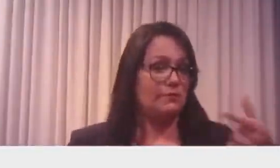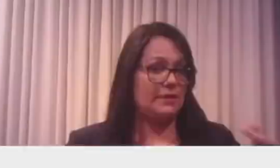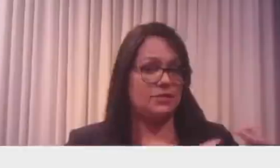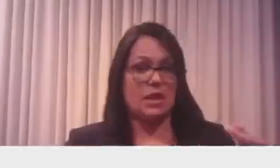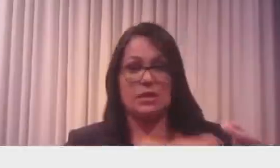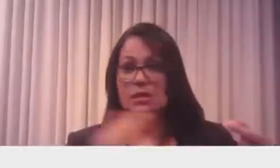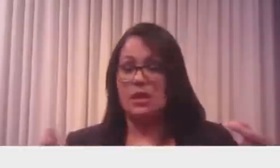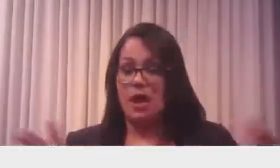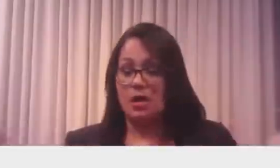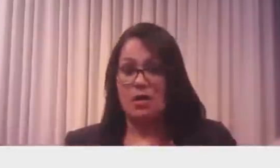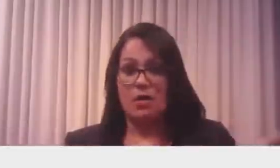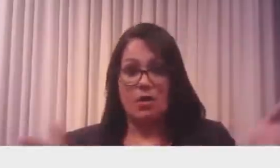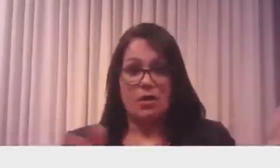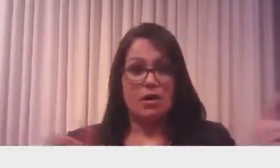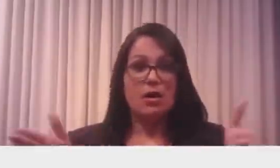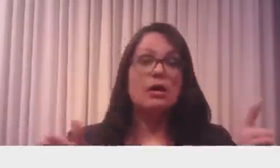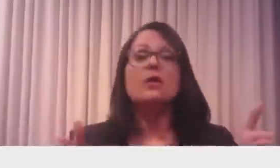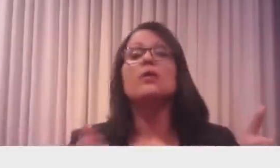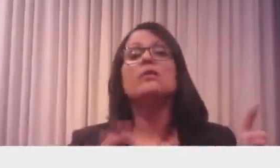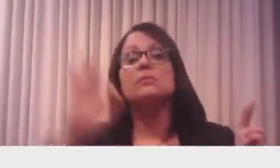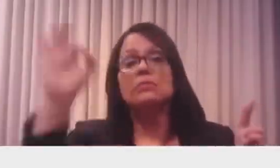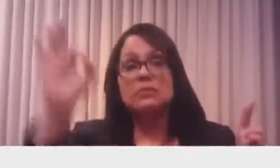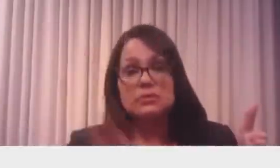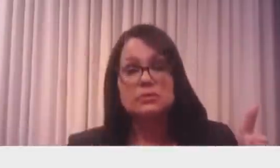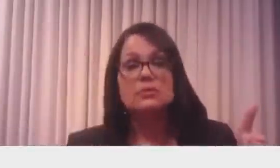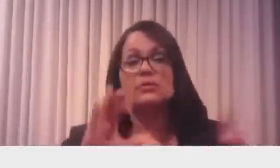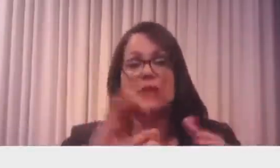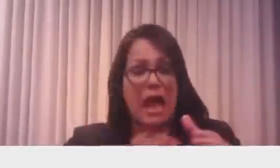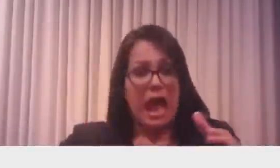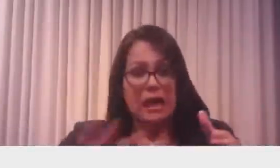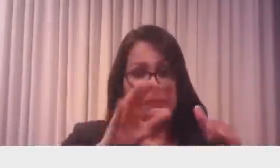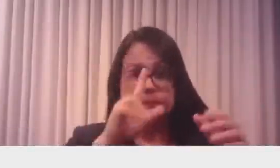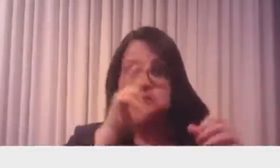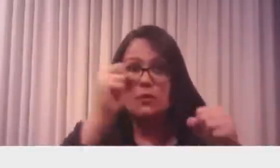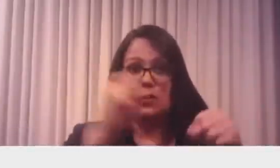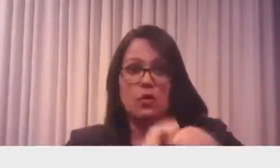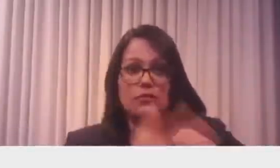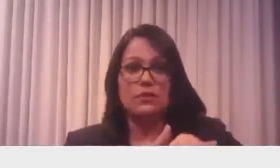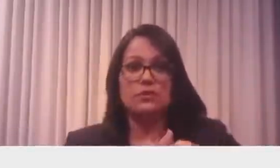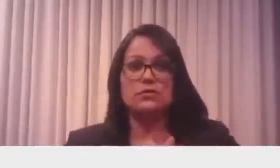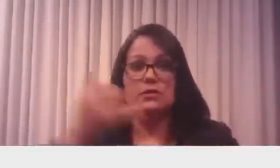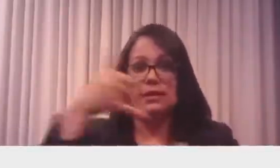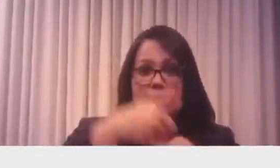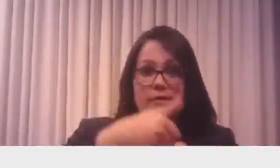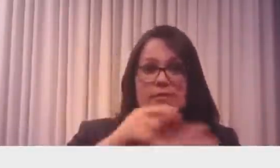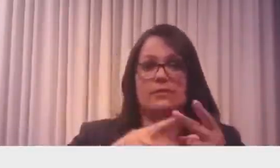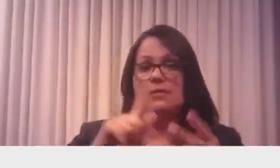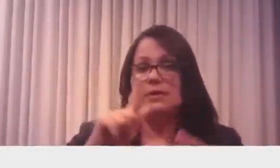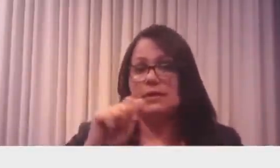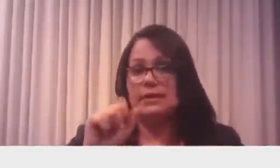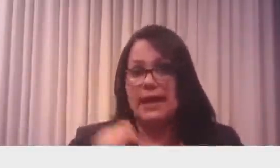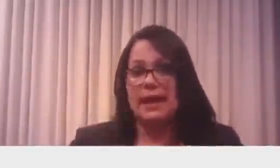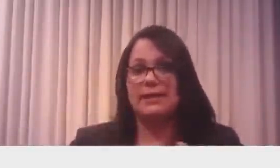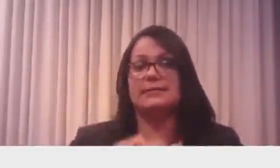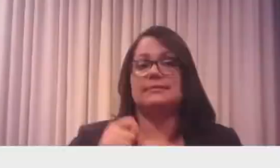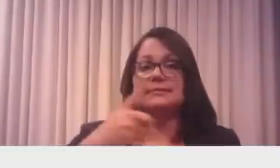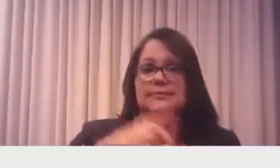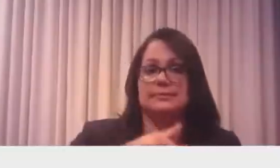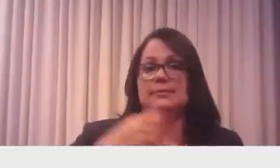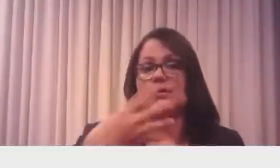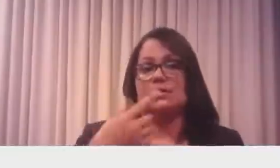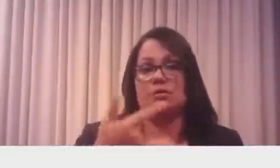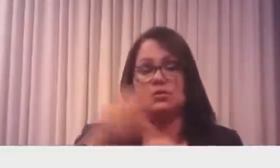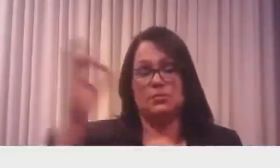Pegando aí o grosso da Covid, né? Combustíveis, gás, gasolina, 42% de inflação.